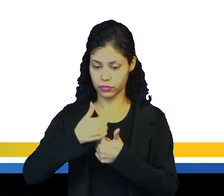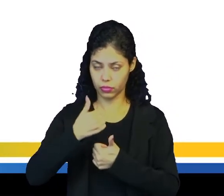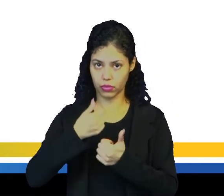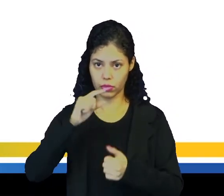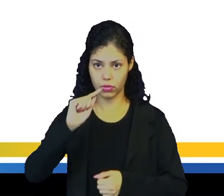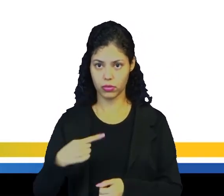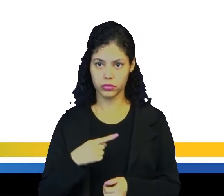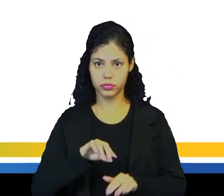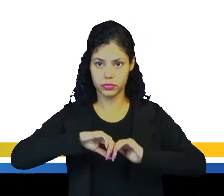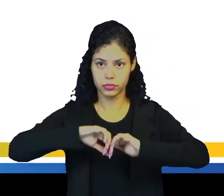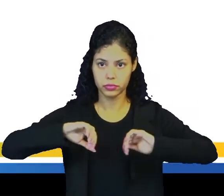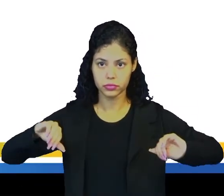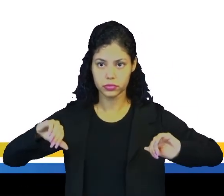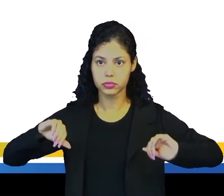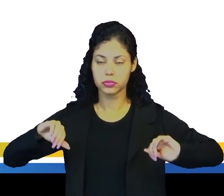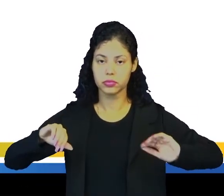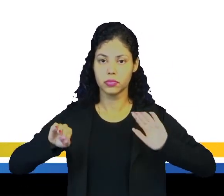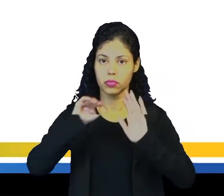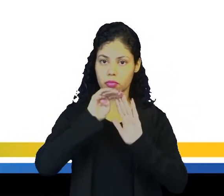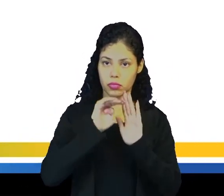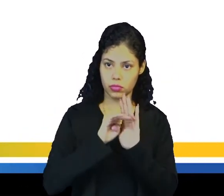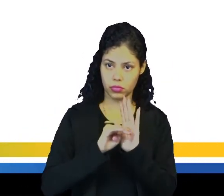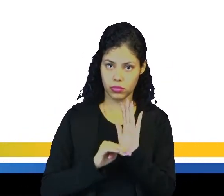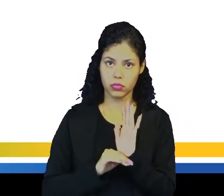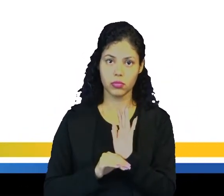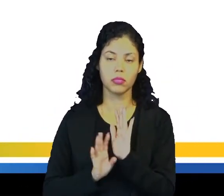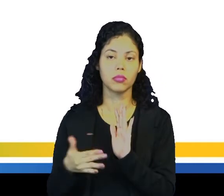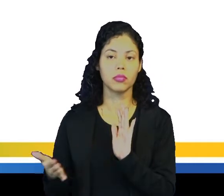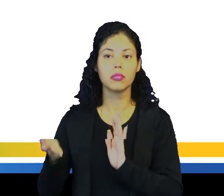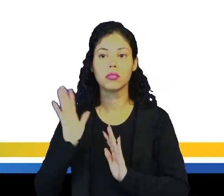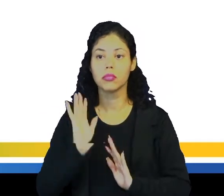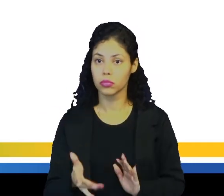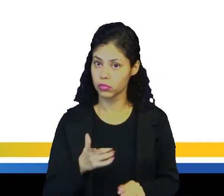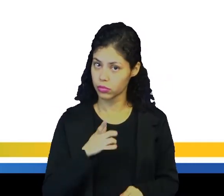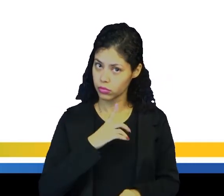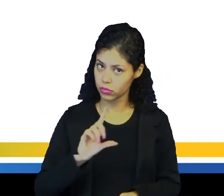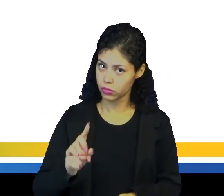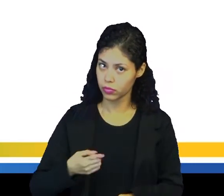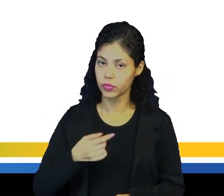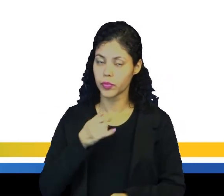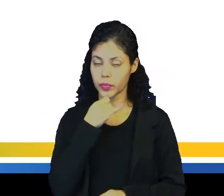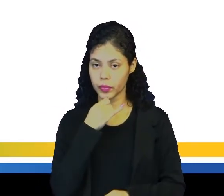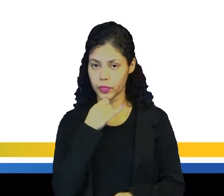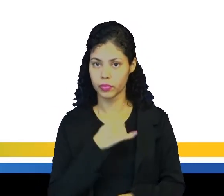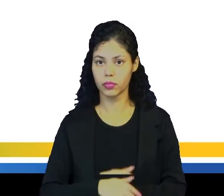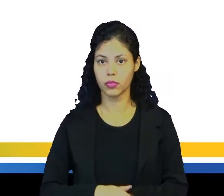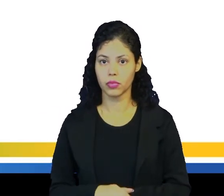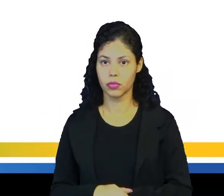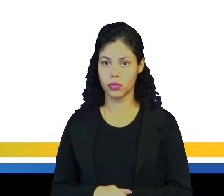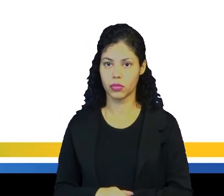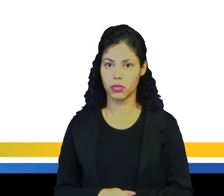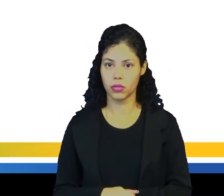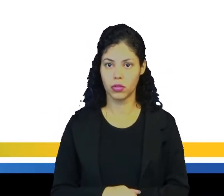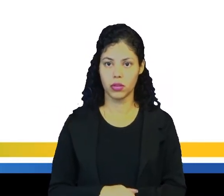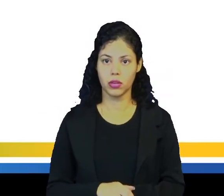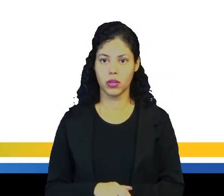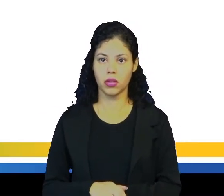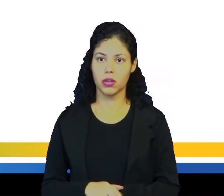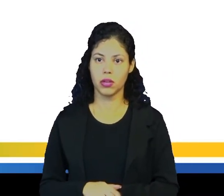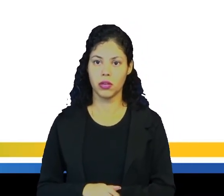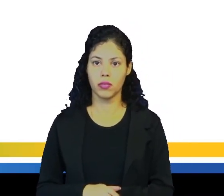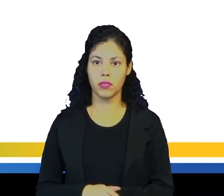para separar os elementos de uma listagem quando a frase já contém vírgulas. Por exemplo, The school